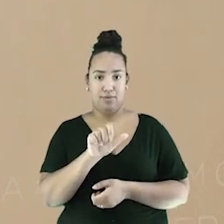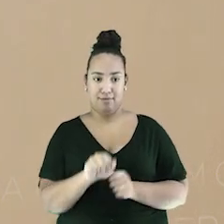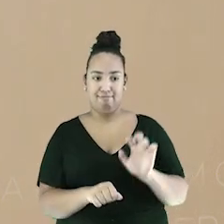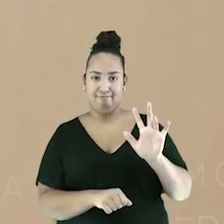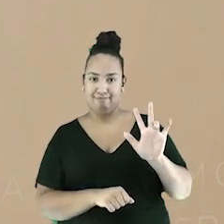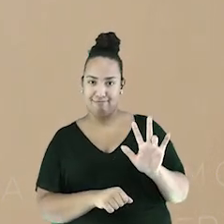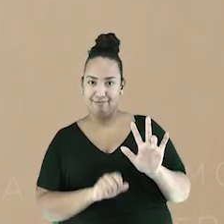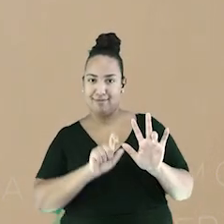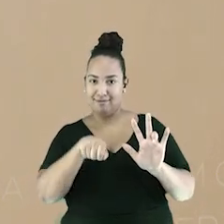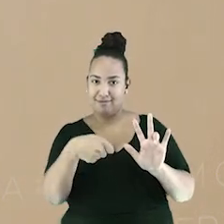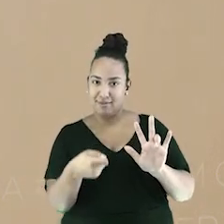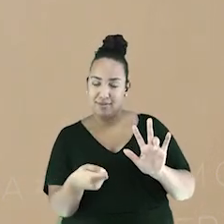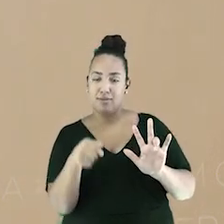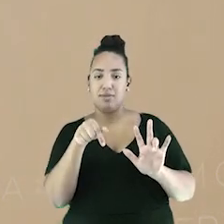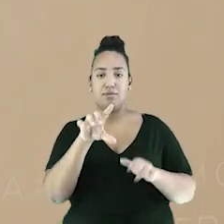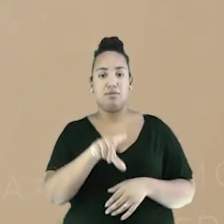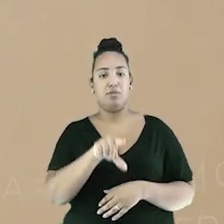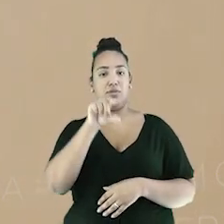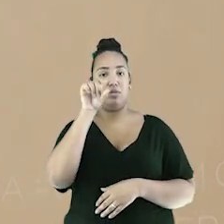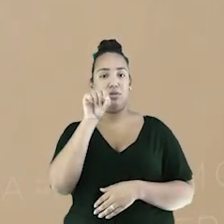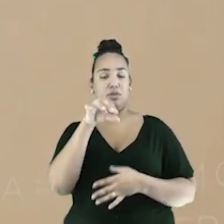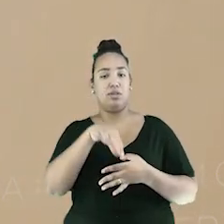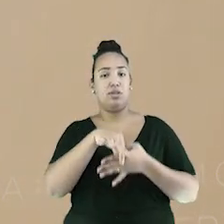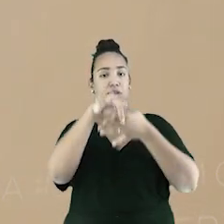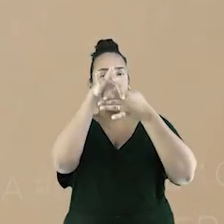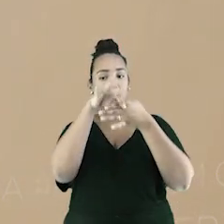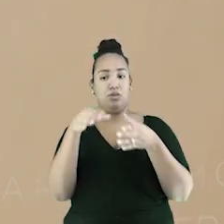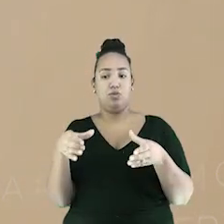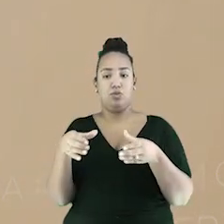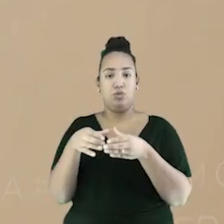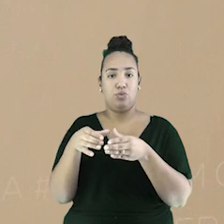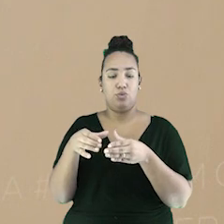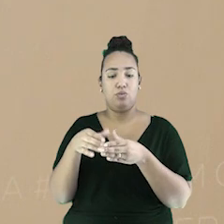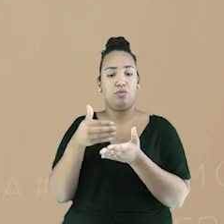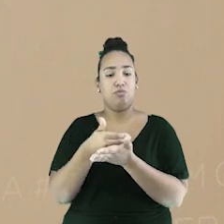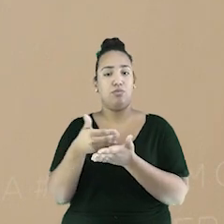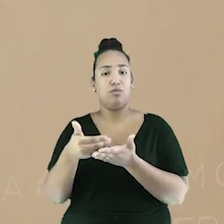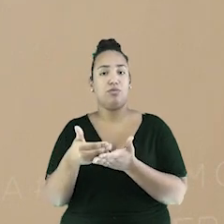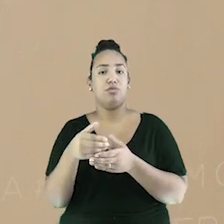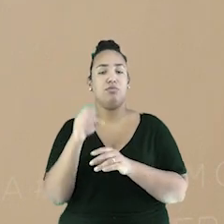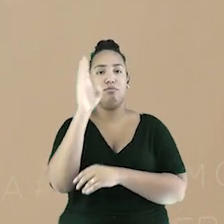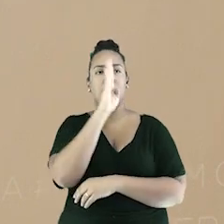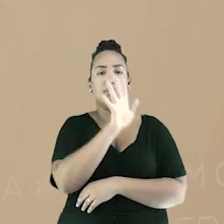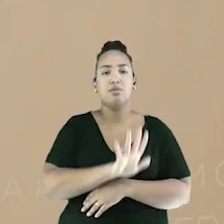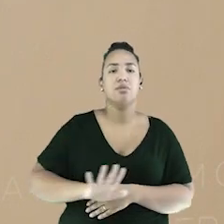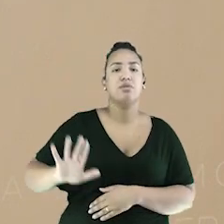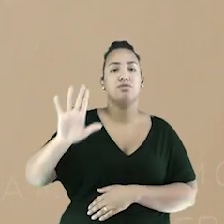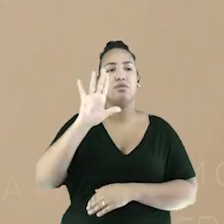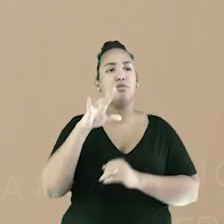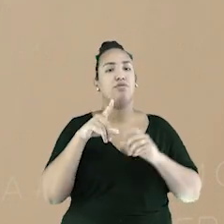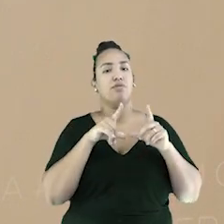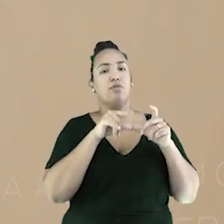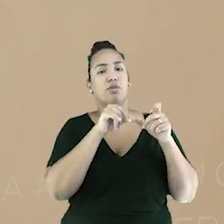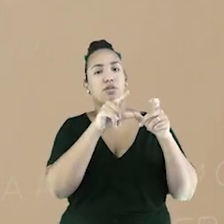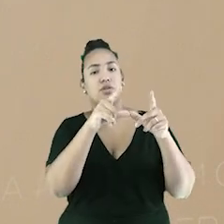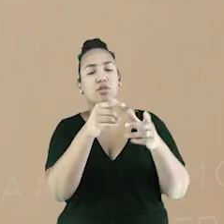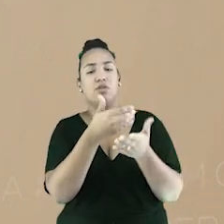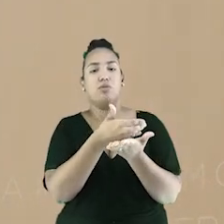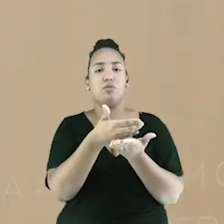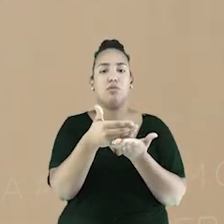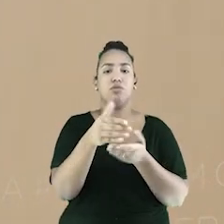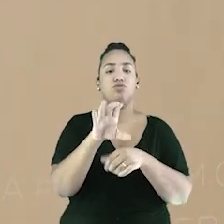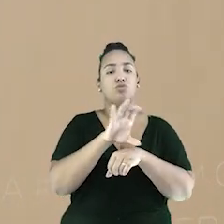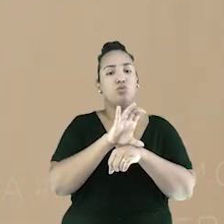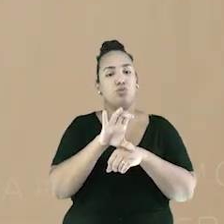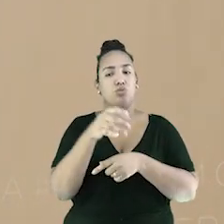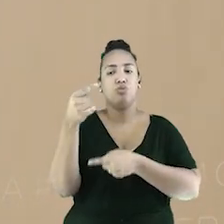eleito presidente dos sindicatos do Metalúrgicos e logo começou suas viagens pelo país e começava a fazer cursos e debates.